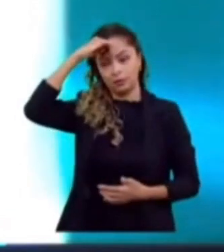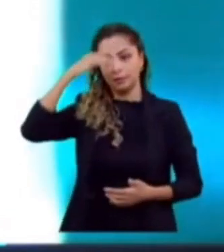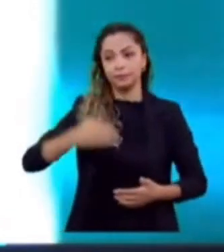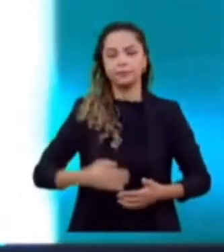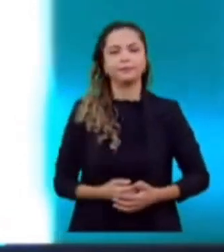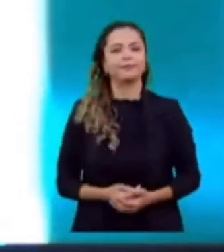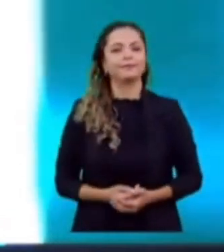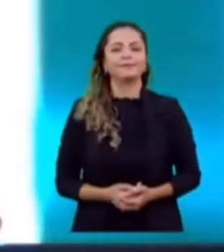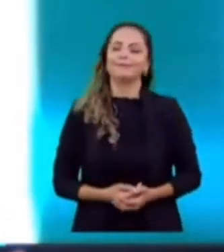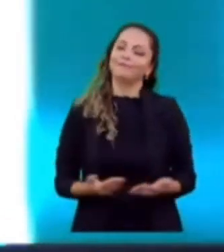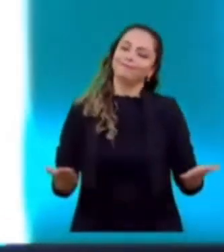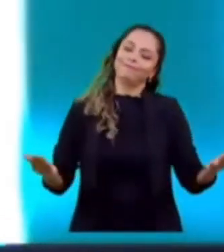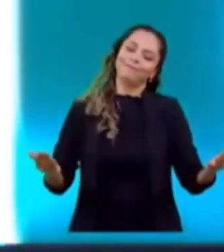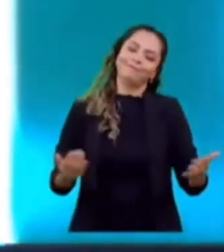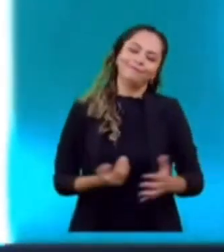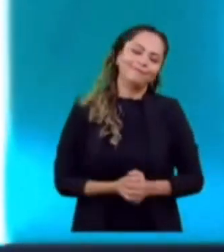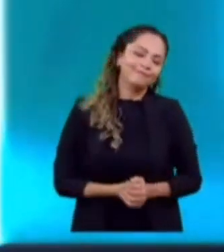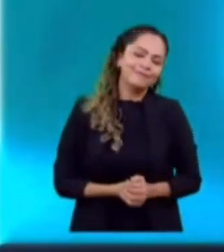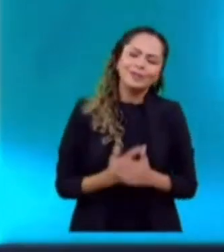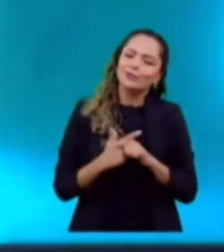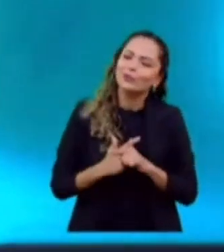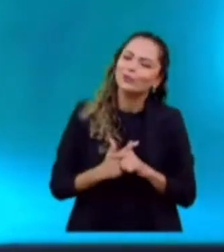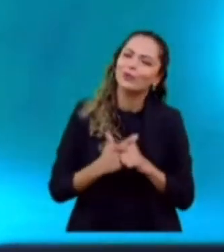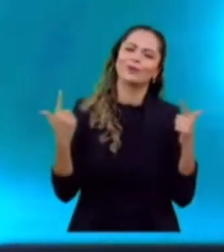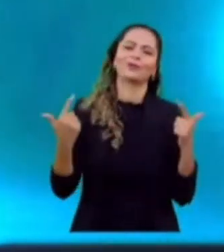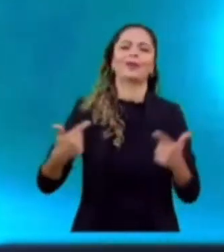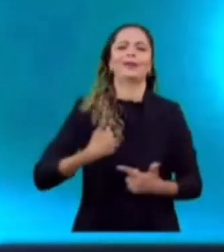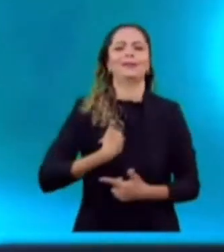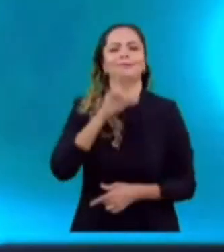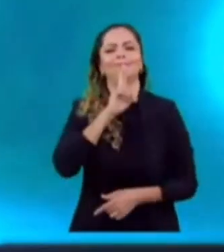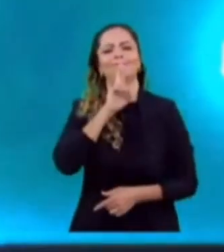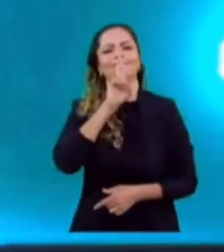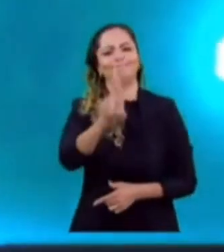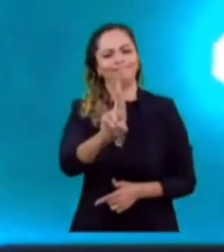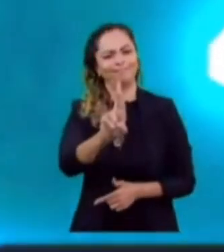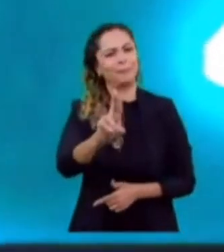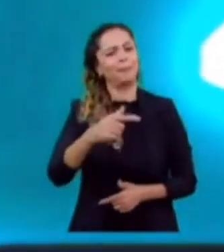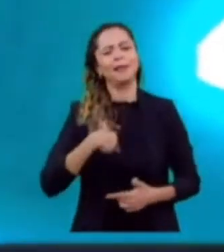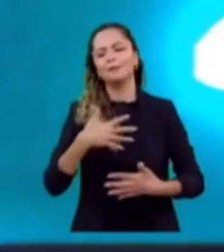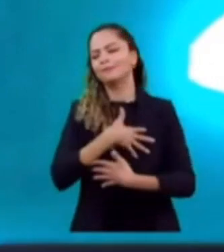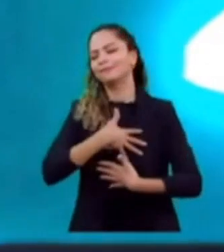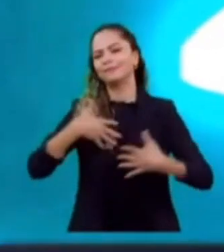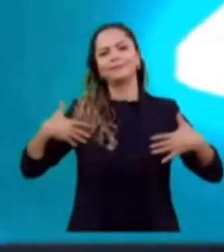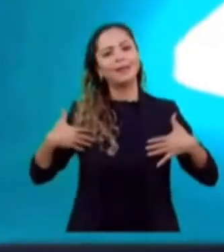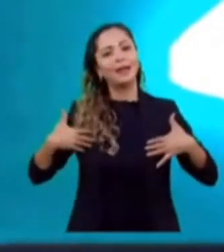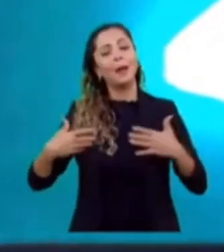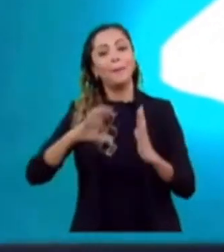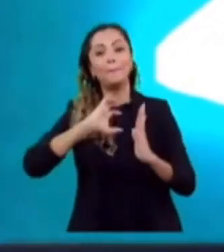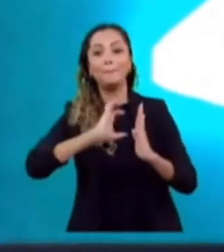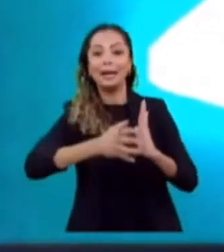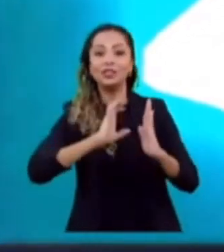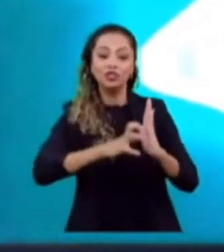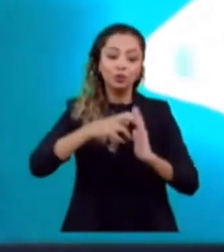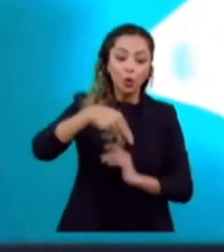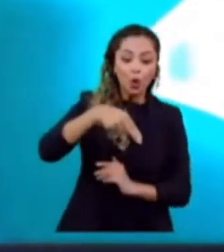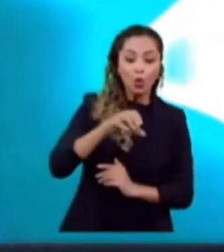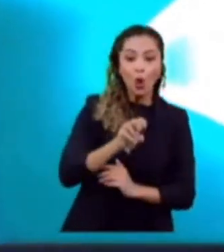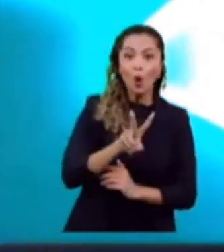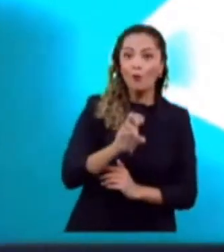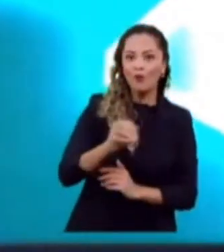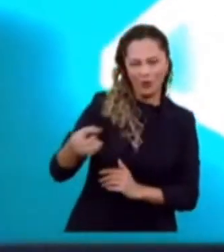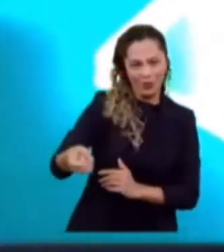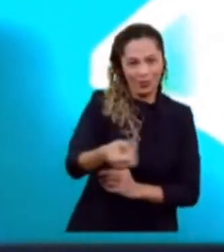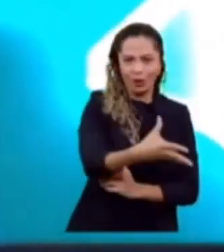Que privilégio poder responder essa pergunta. Eu tenho muito orgulho de fazer parte do Partido Novo, o único partido, ficha